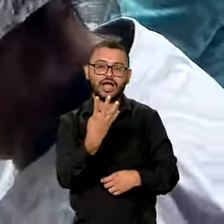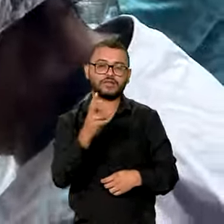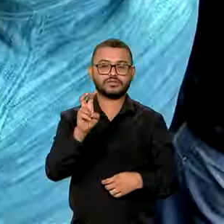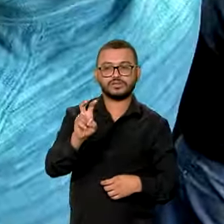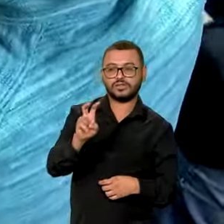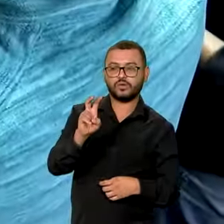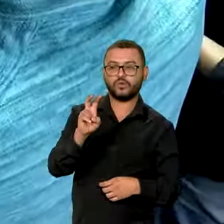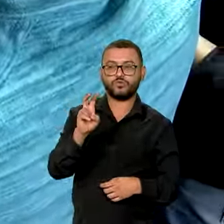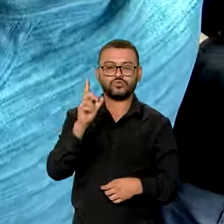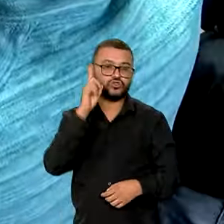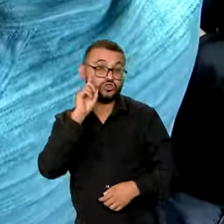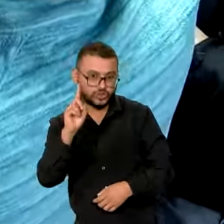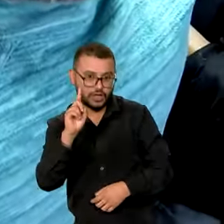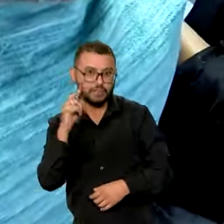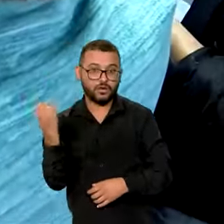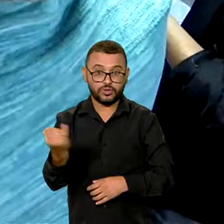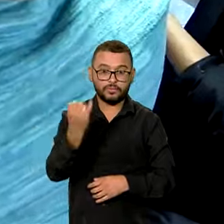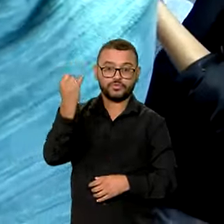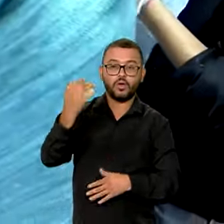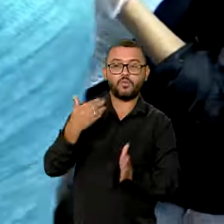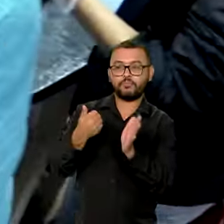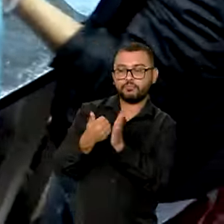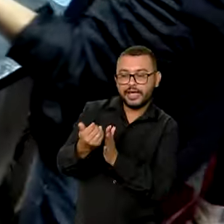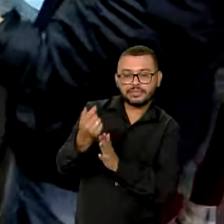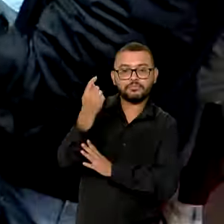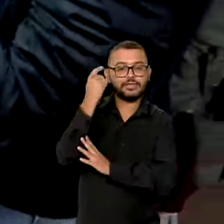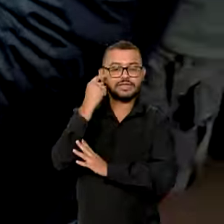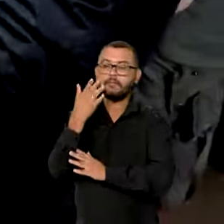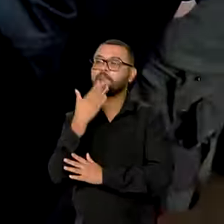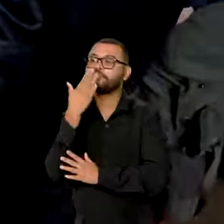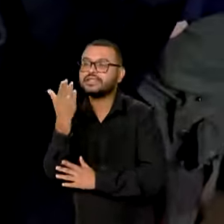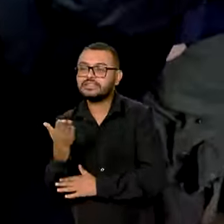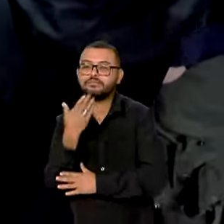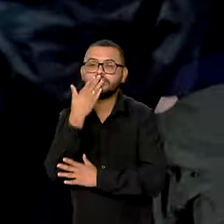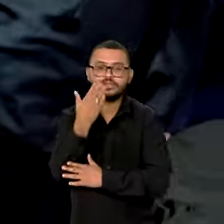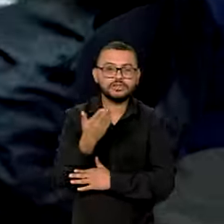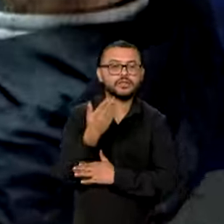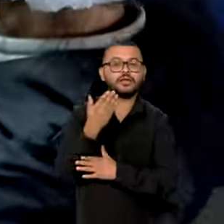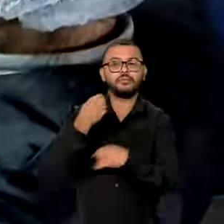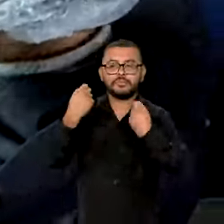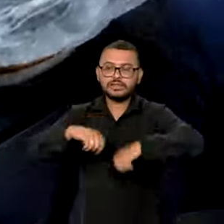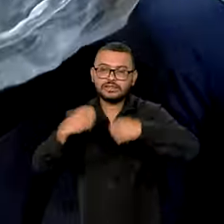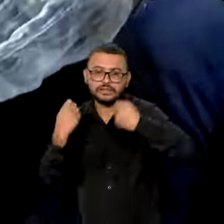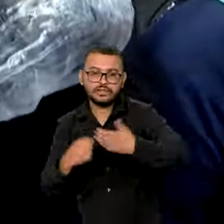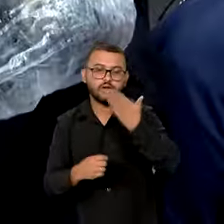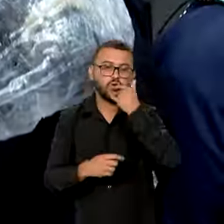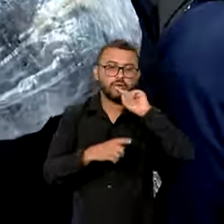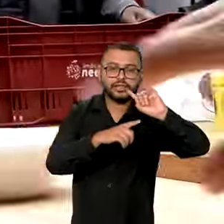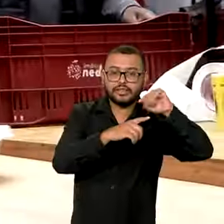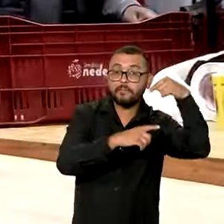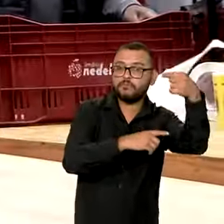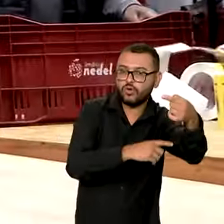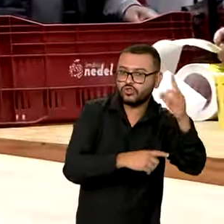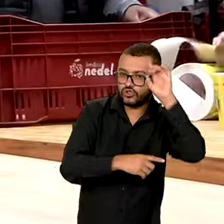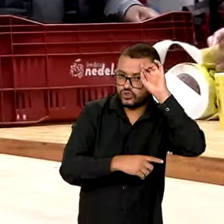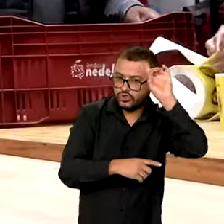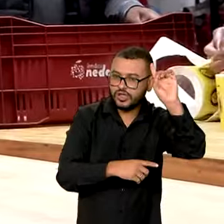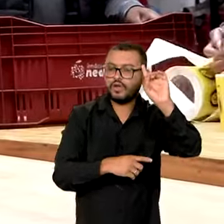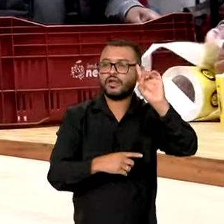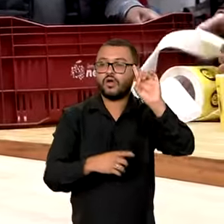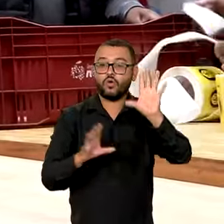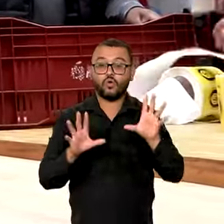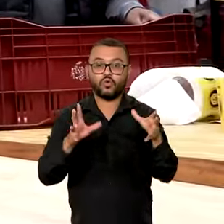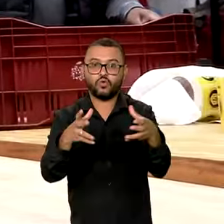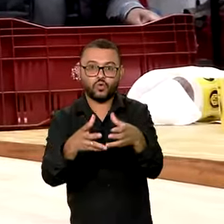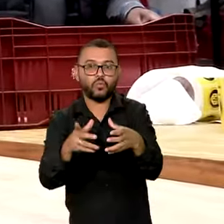dias de produção, e a partir dali a gente já começa a solicitar o que a gente vai precisar para os próximos dias. Então a rede